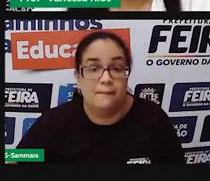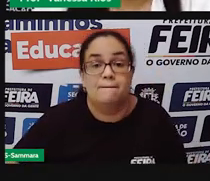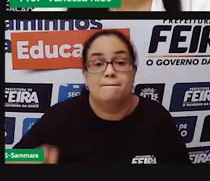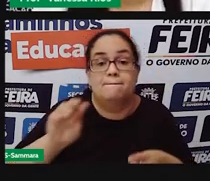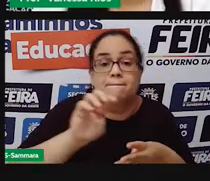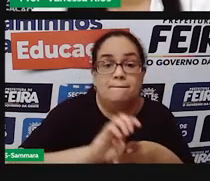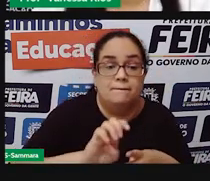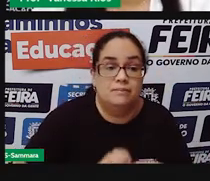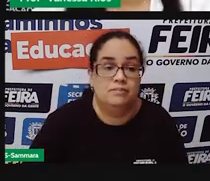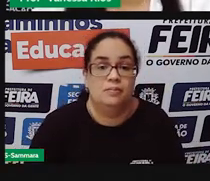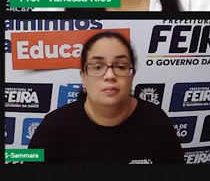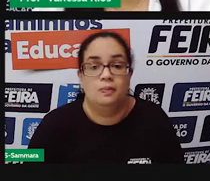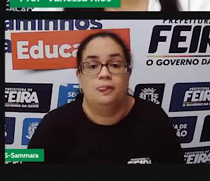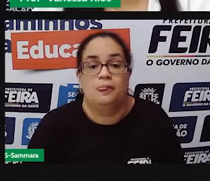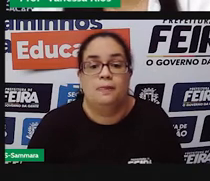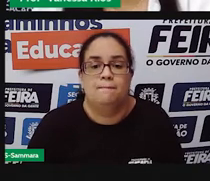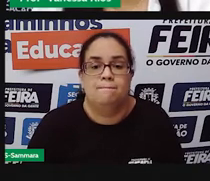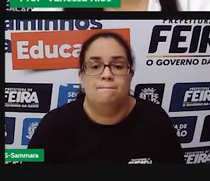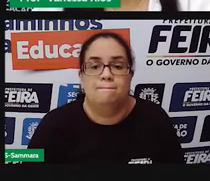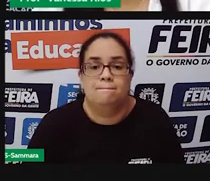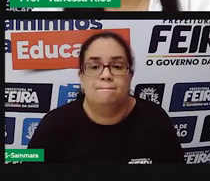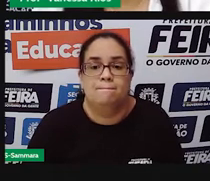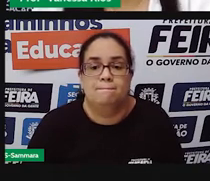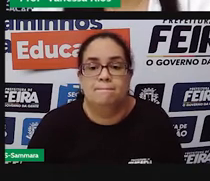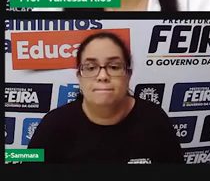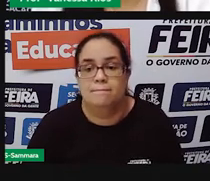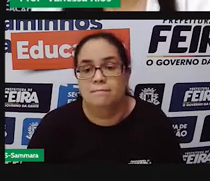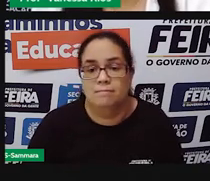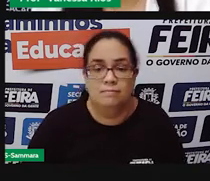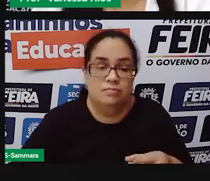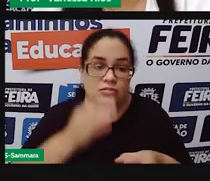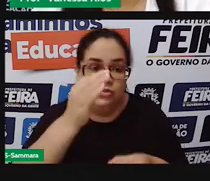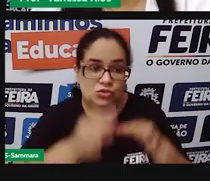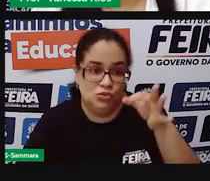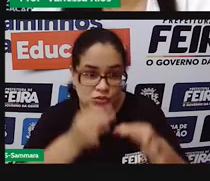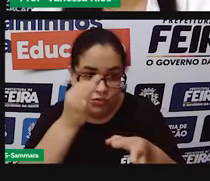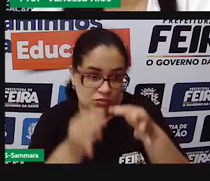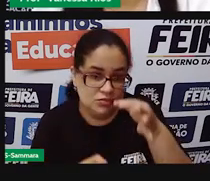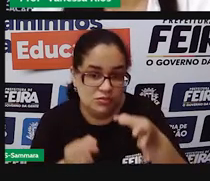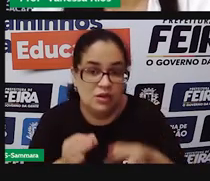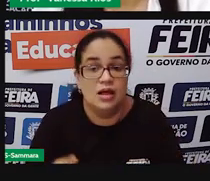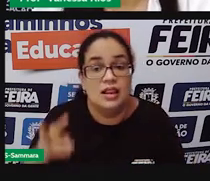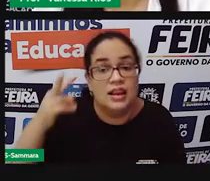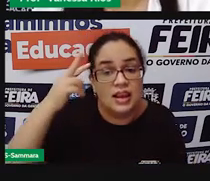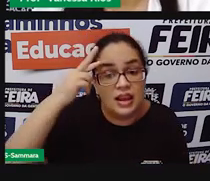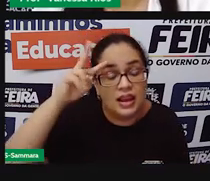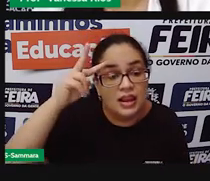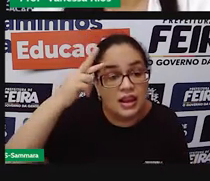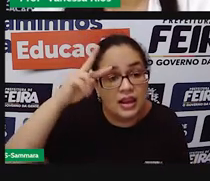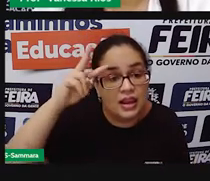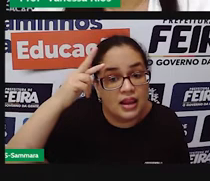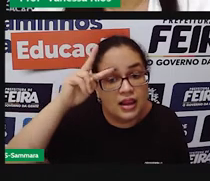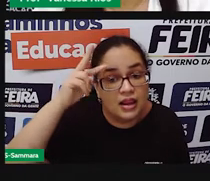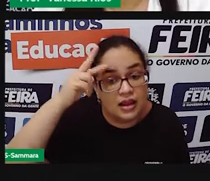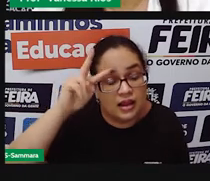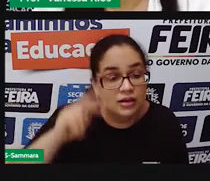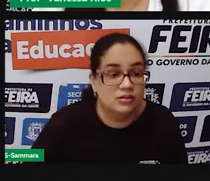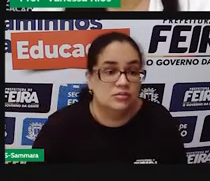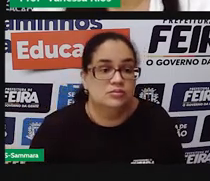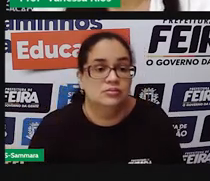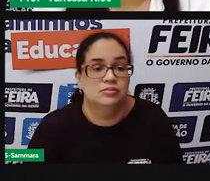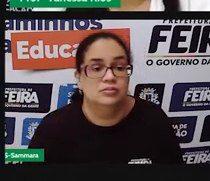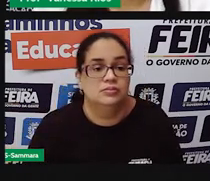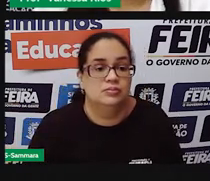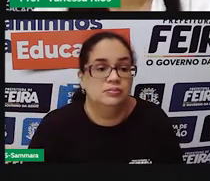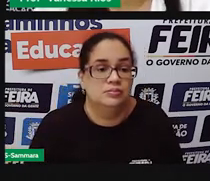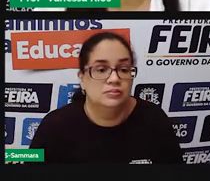prefeito e no poder judiciário estão os juízes. Lembrando também que o Supremo Tribunal Federal e os